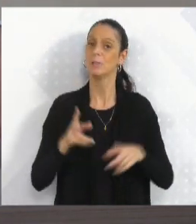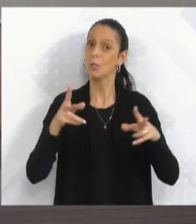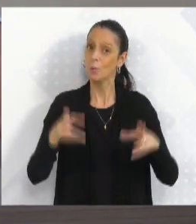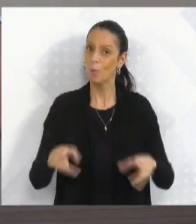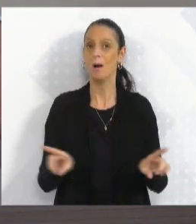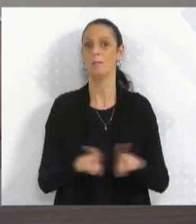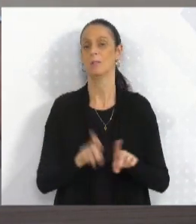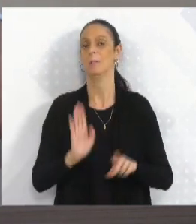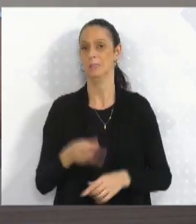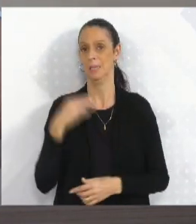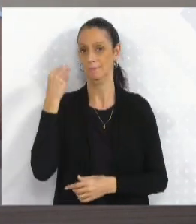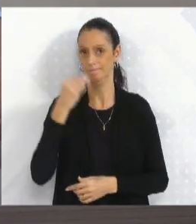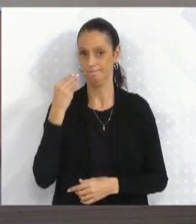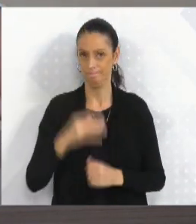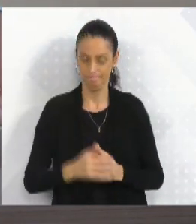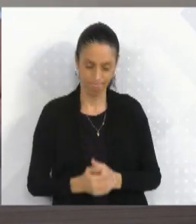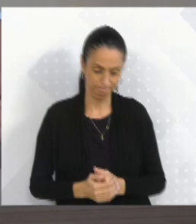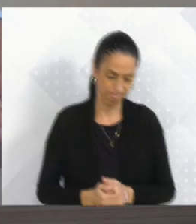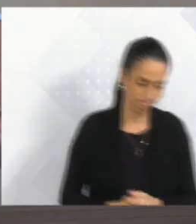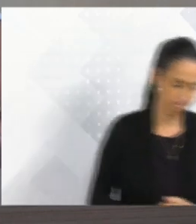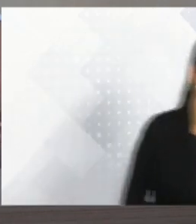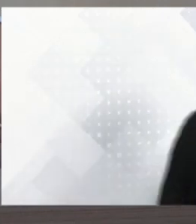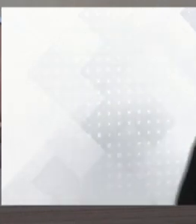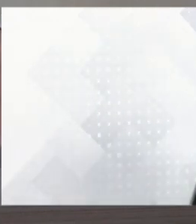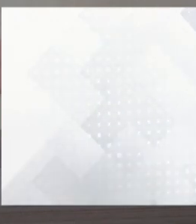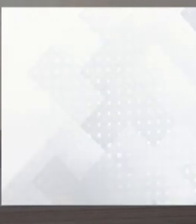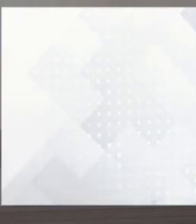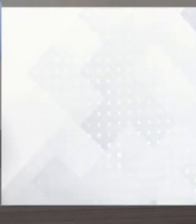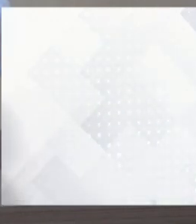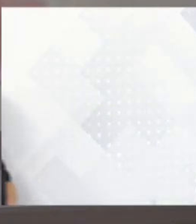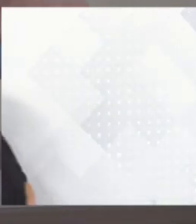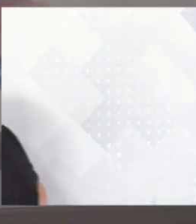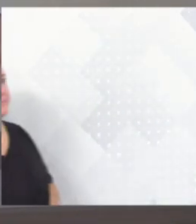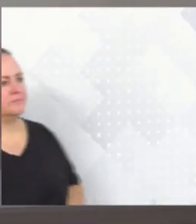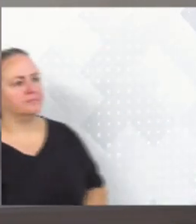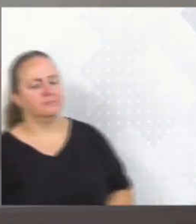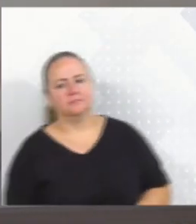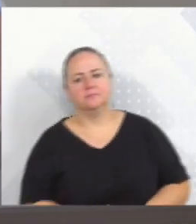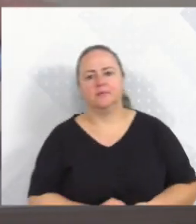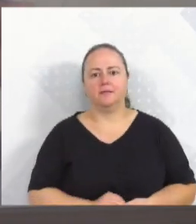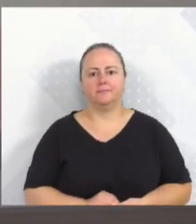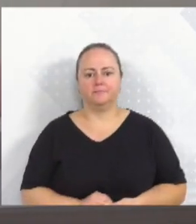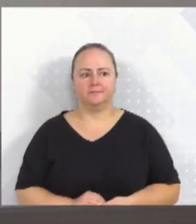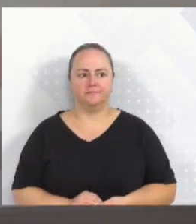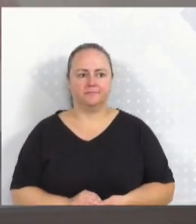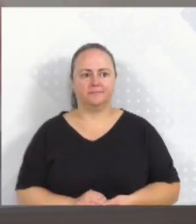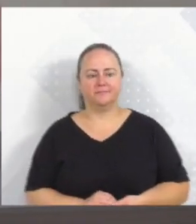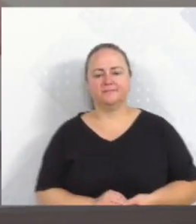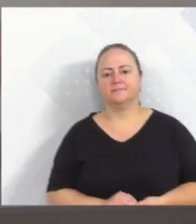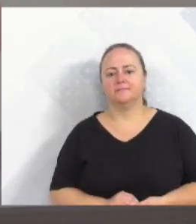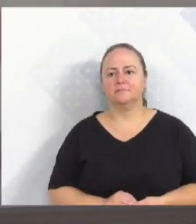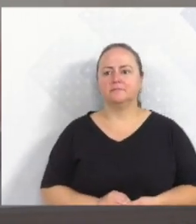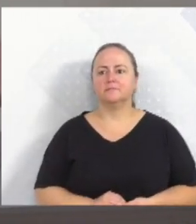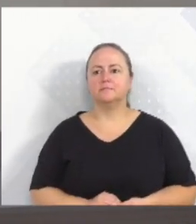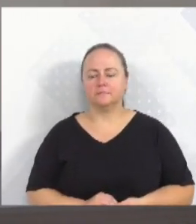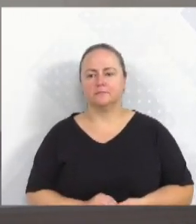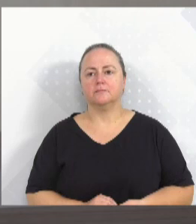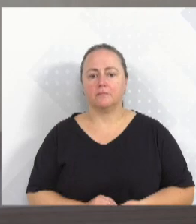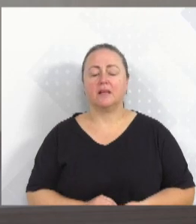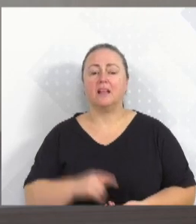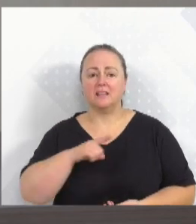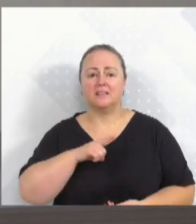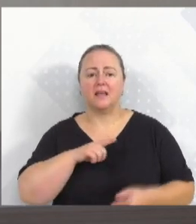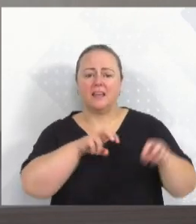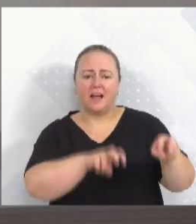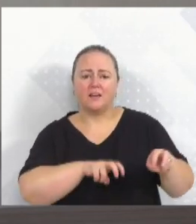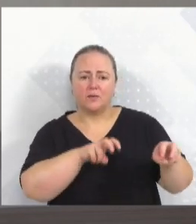isso, inclusive Rio Grande do Sul perderam os agricultores, perderam praticamente tudo. Então,